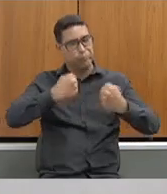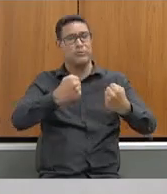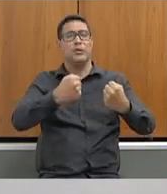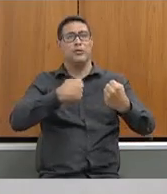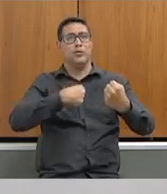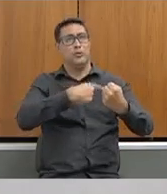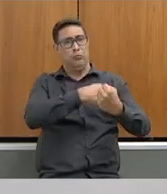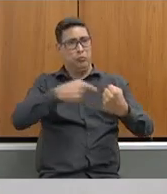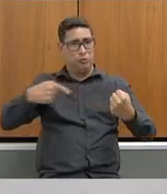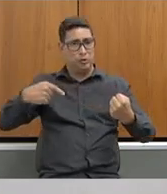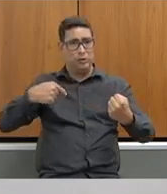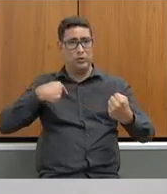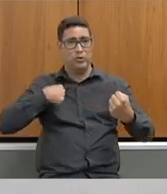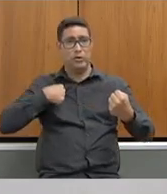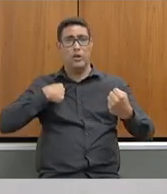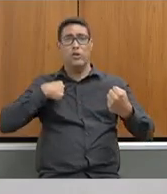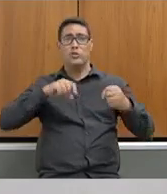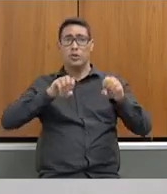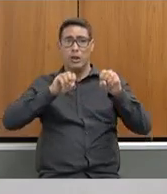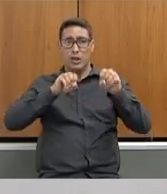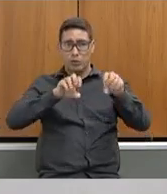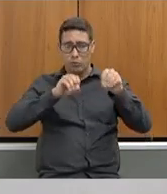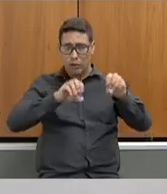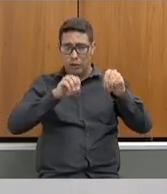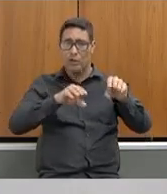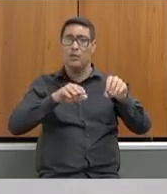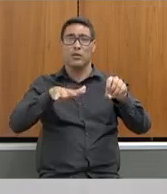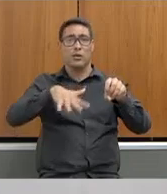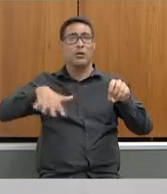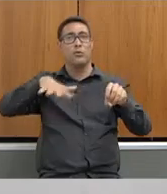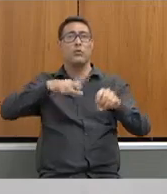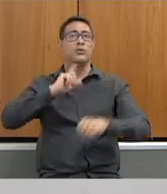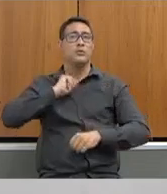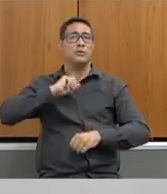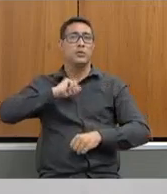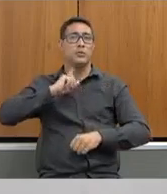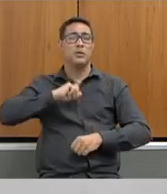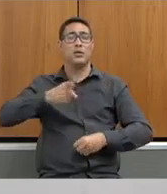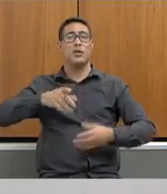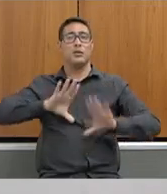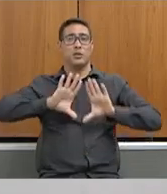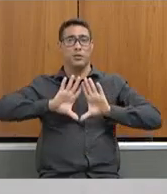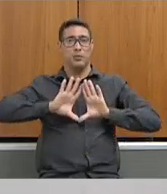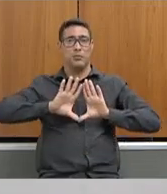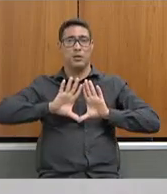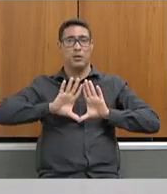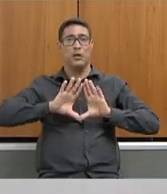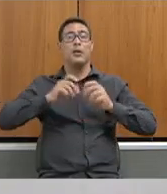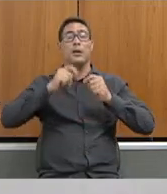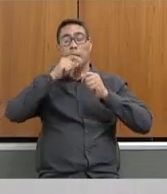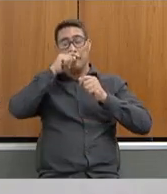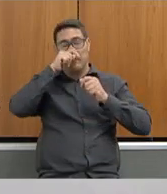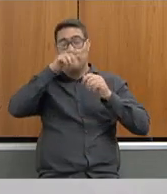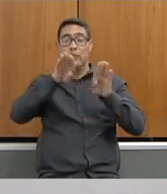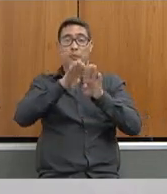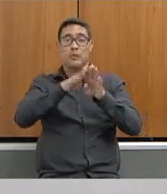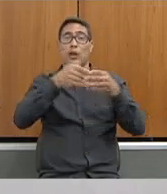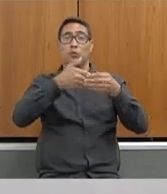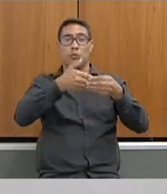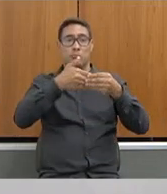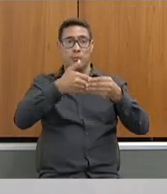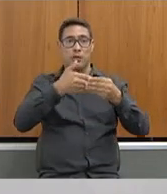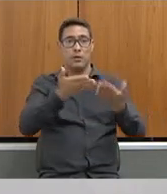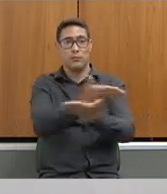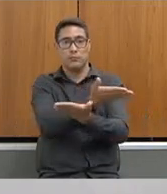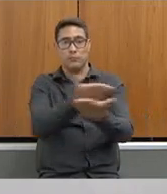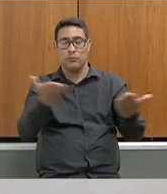de toda a educação de Minas Gerais por essa assembleia. quero comentar os caríssimos e queridos colegas,